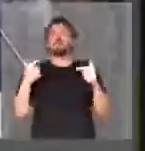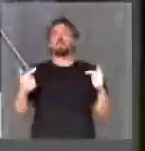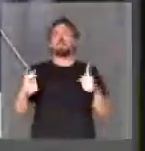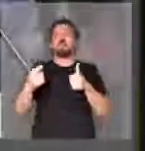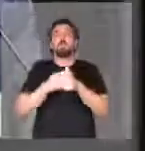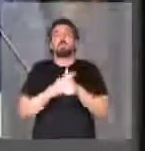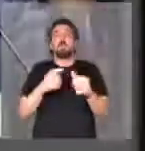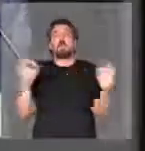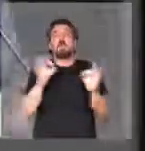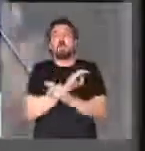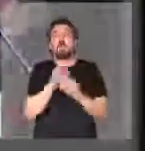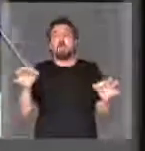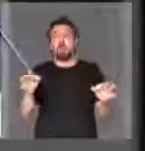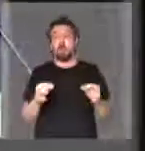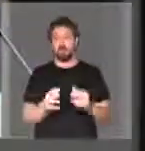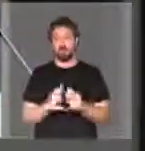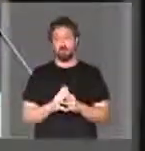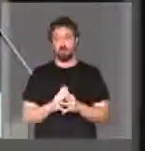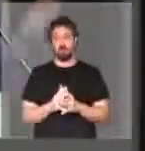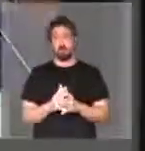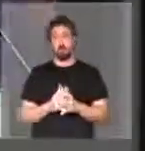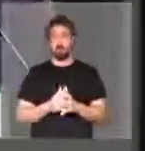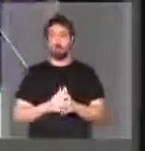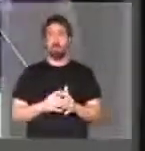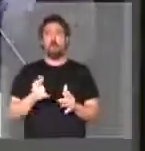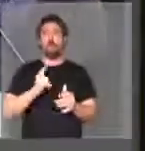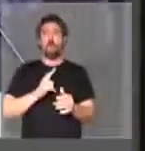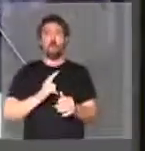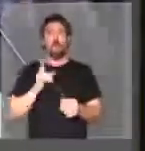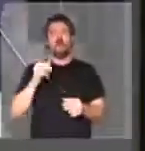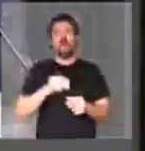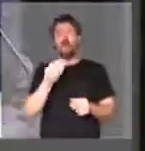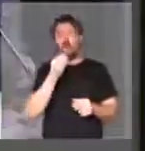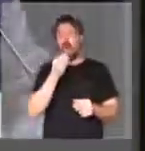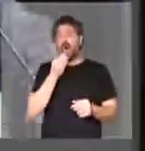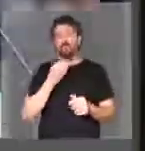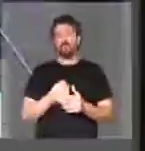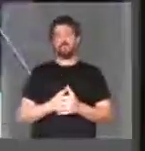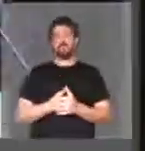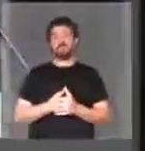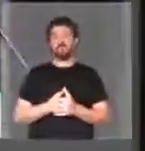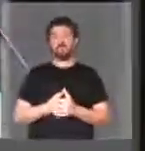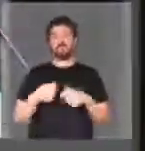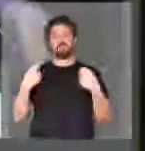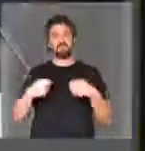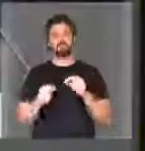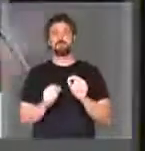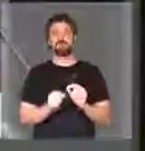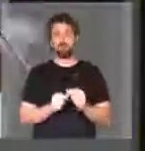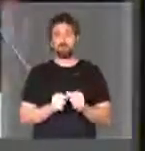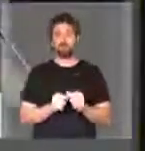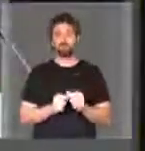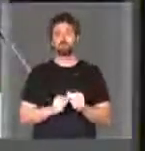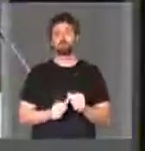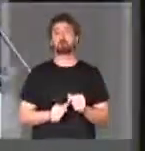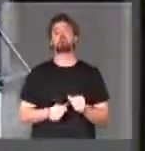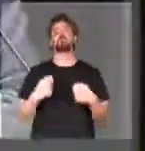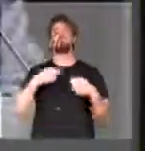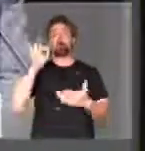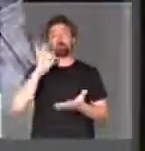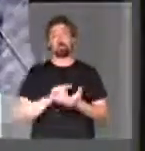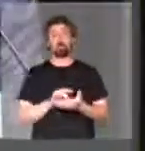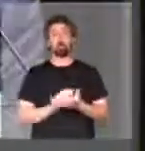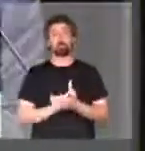dívida nessa relação fronteiriça. O que existem são oportunidades que precisam e devem